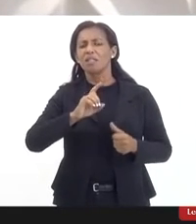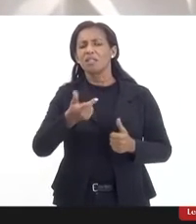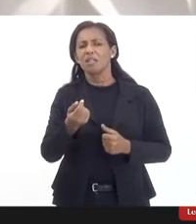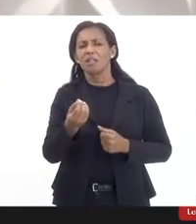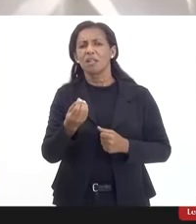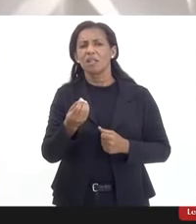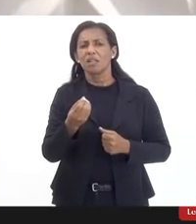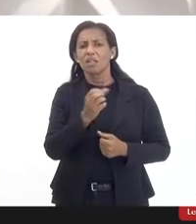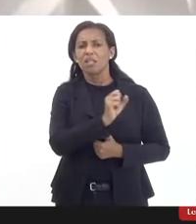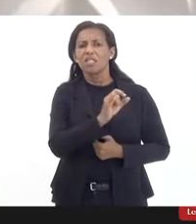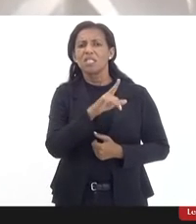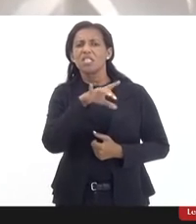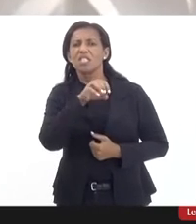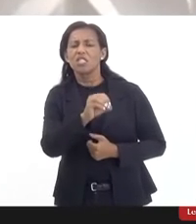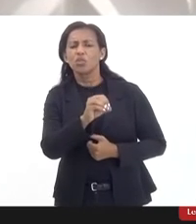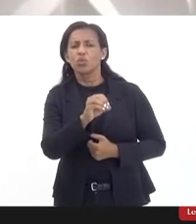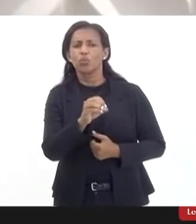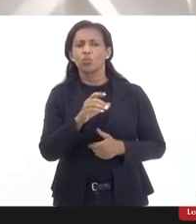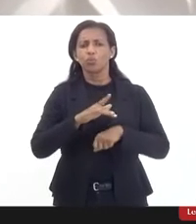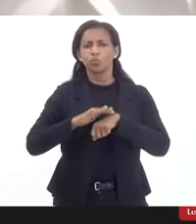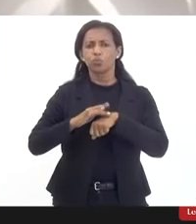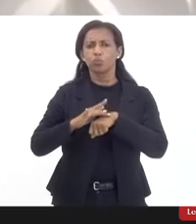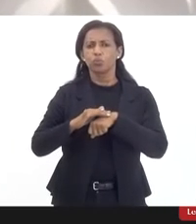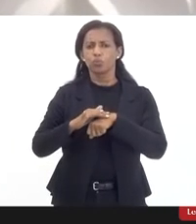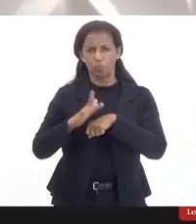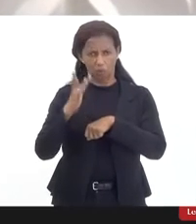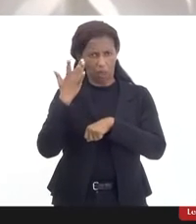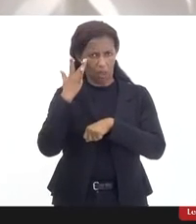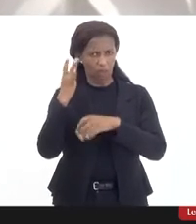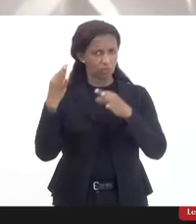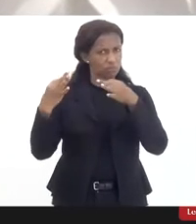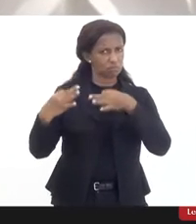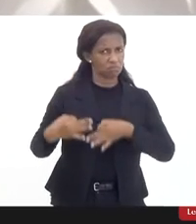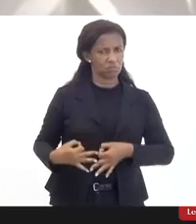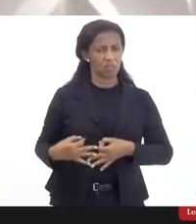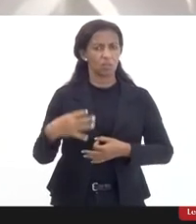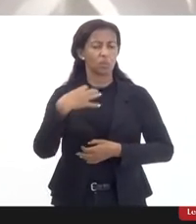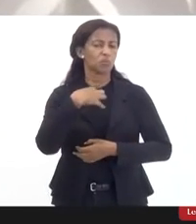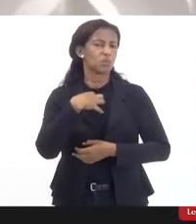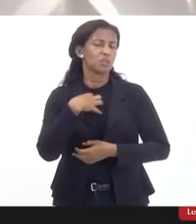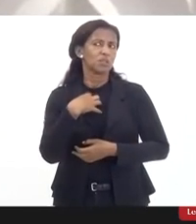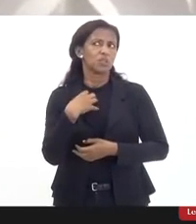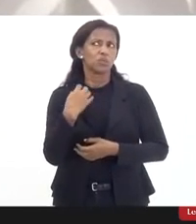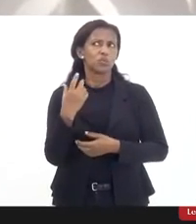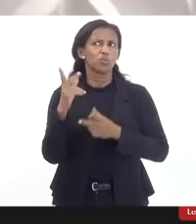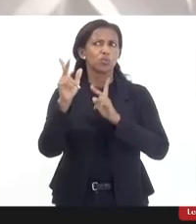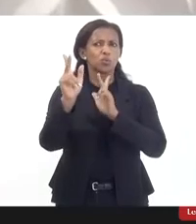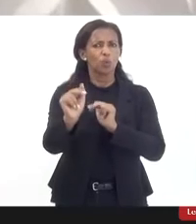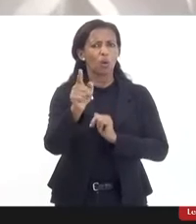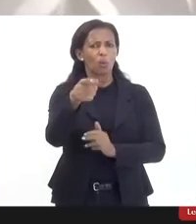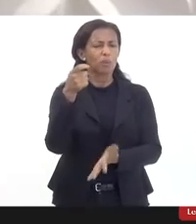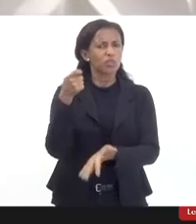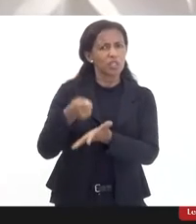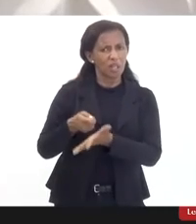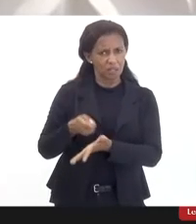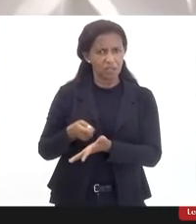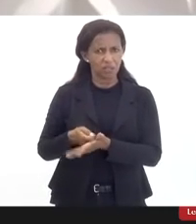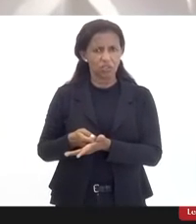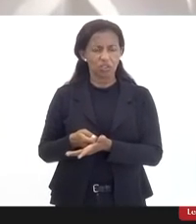indicação do sídio da doença, se o senhor acha isso pertinente no sentido, como o senhor colocou, de garantir